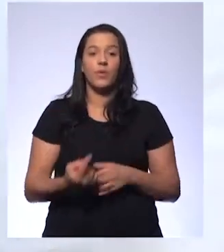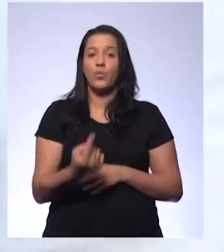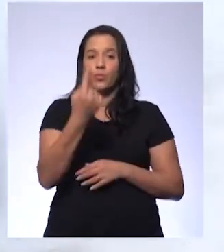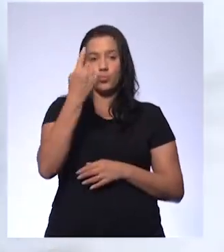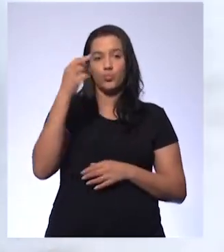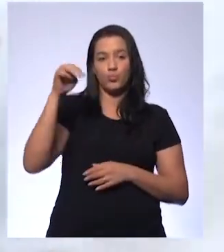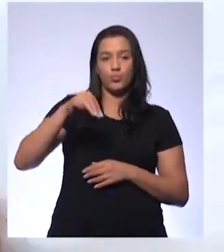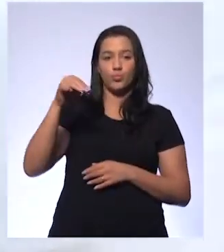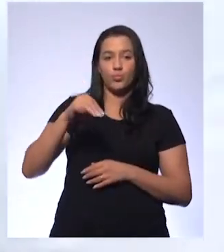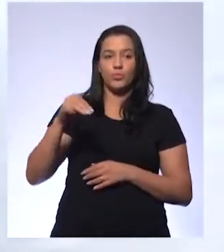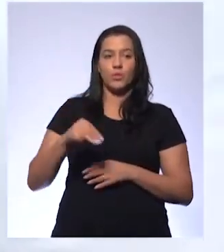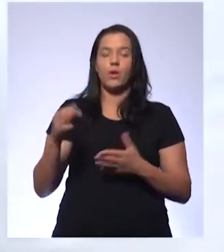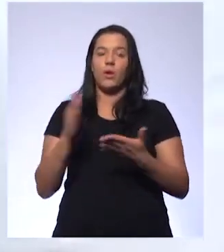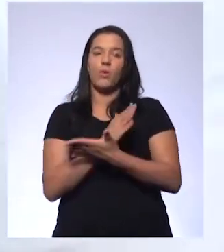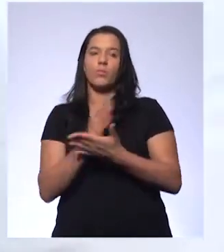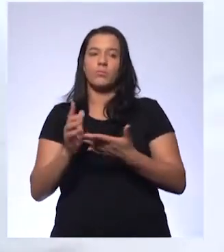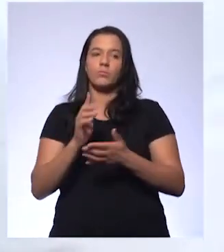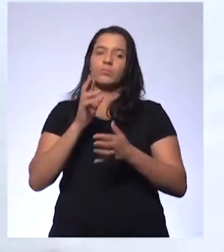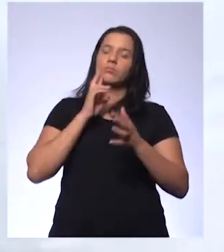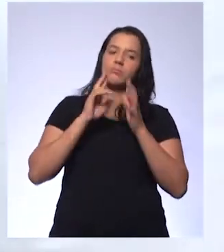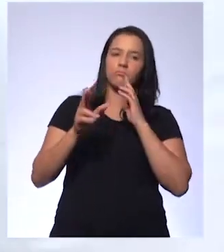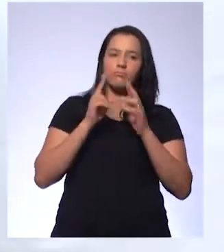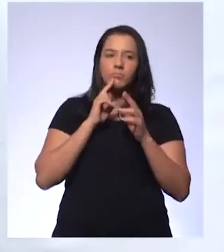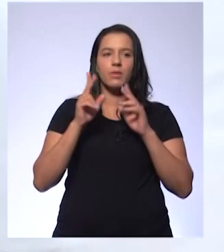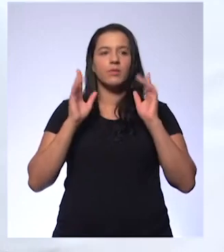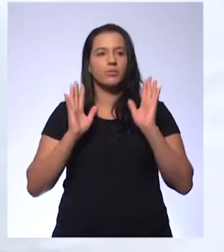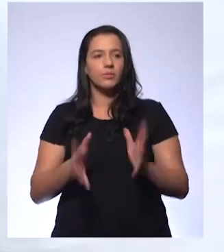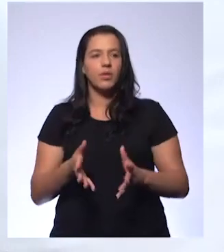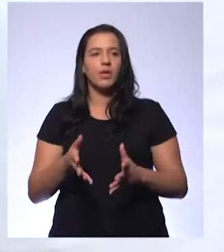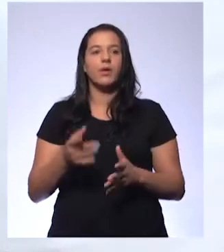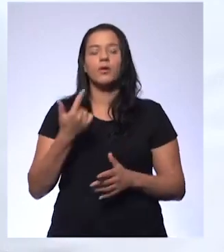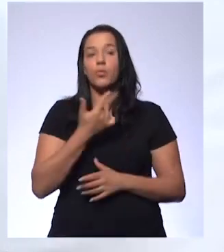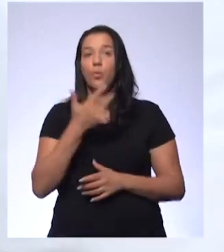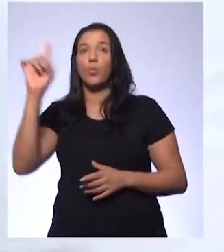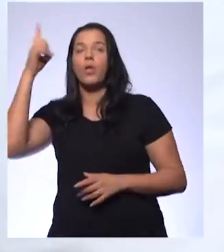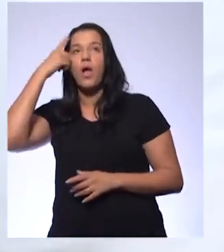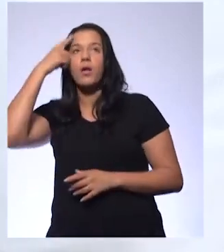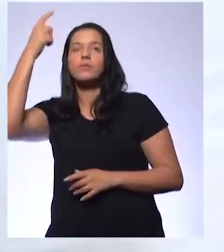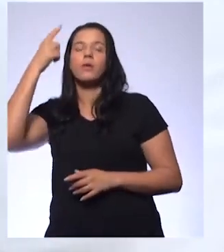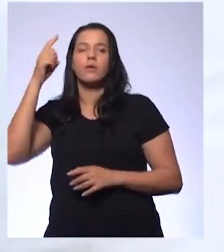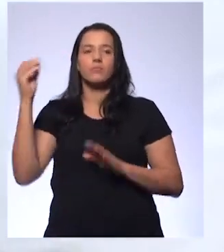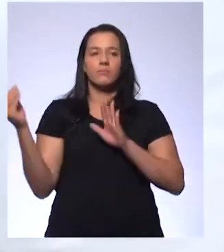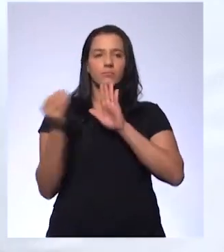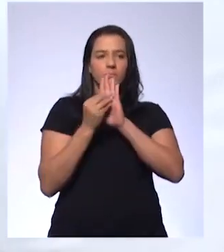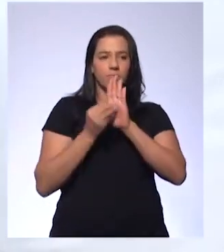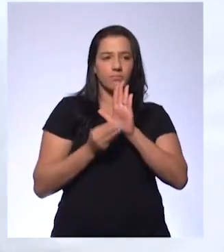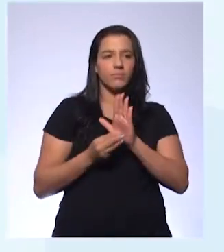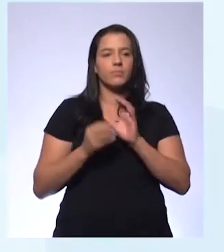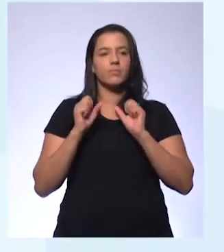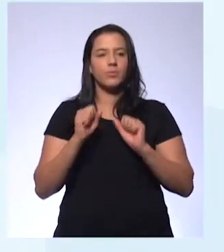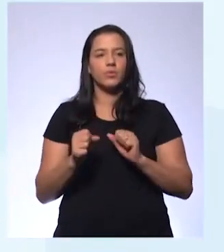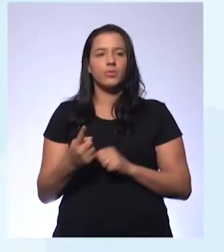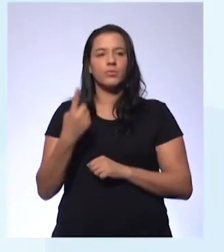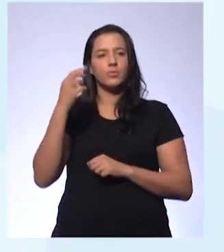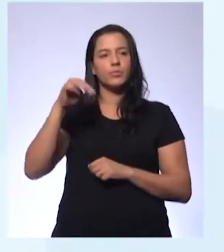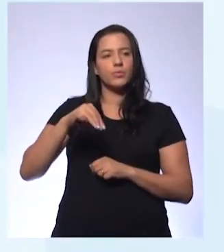minuto só porque algumas pessoas já falaram, mas se você tem alguma outra ideia, pode colocar lá no chat um minutinho para você me dizer como ocorreu a